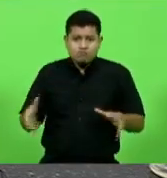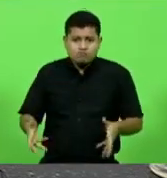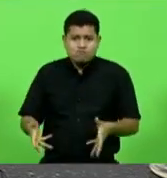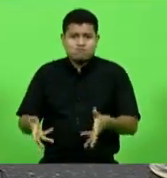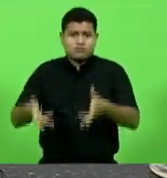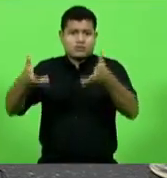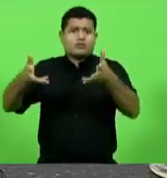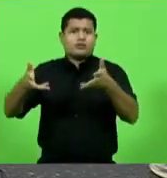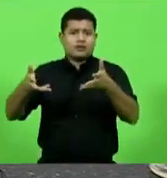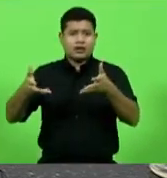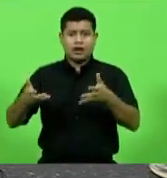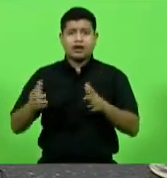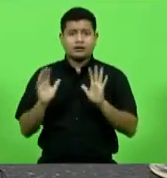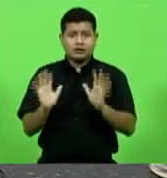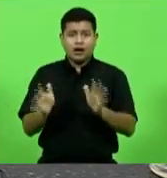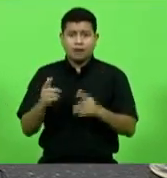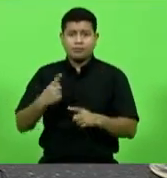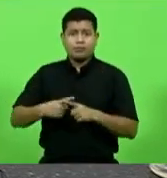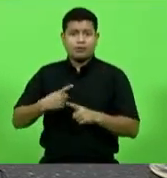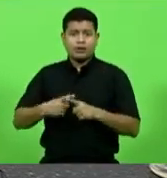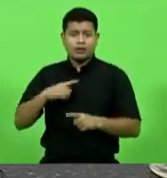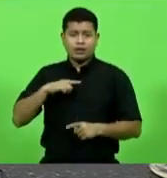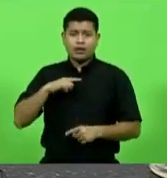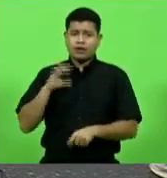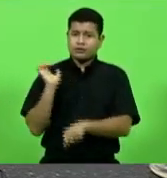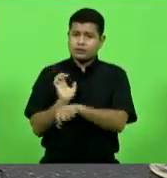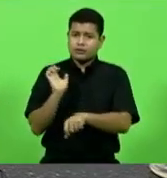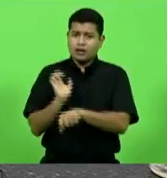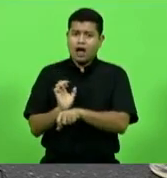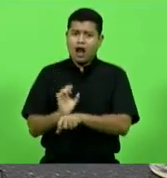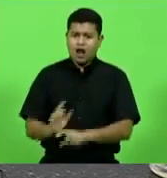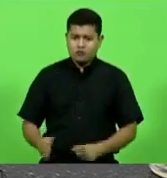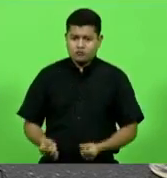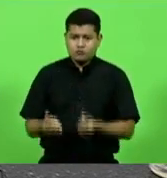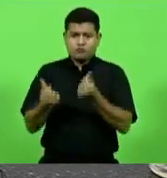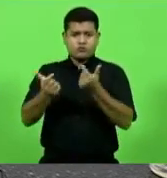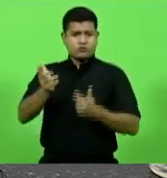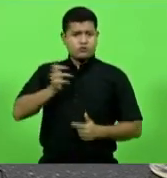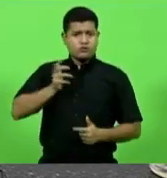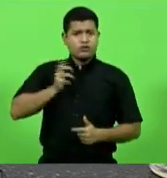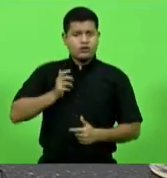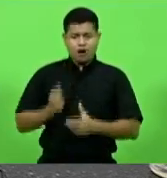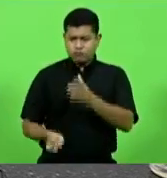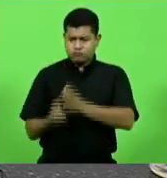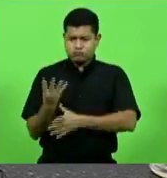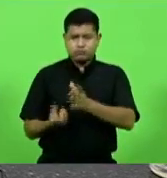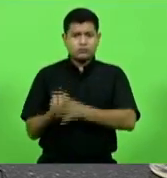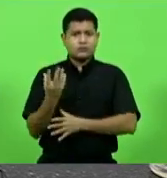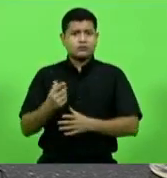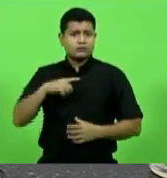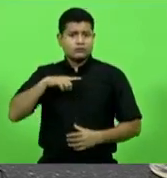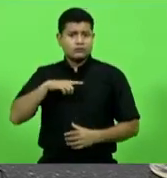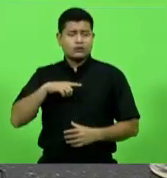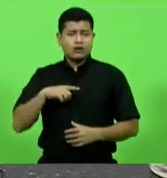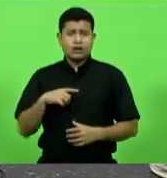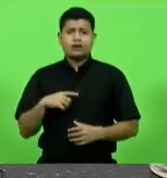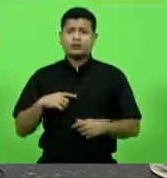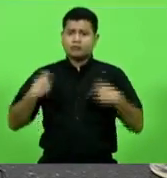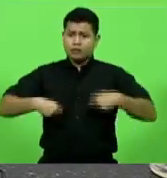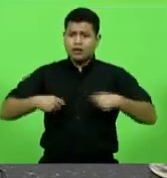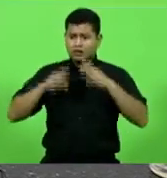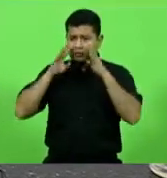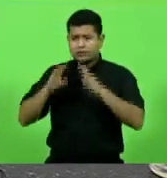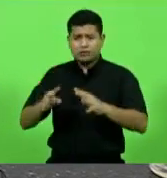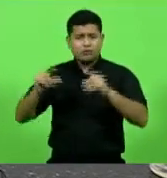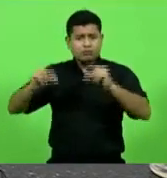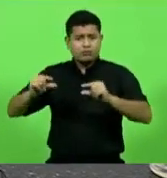já que somos um estado rico um estado que produz e tem que ter um mínimo de atenção a